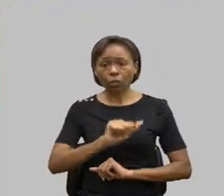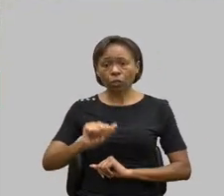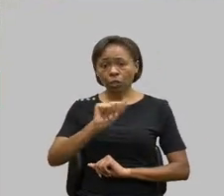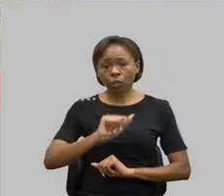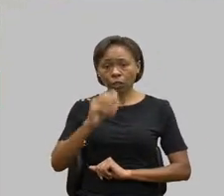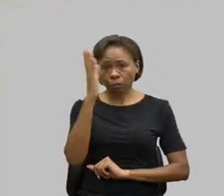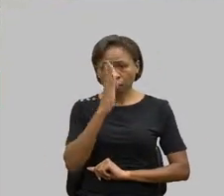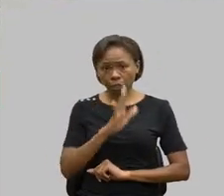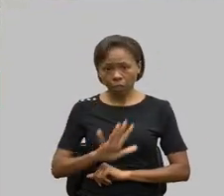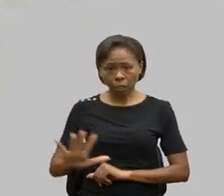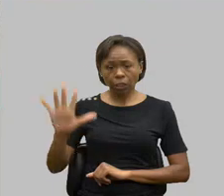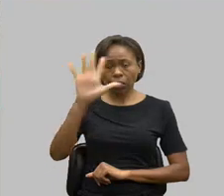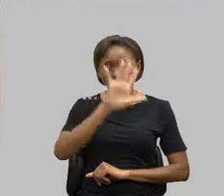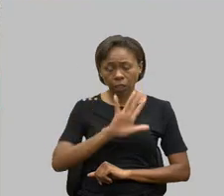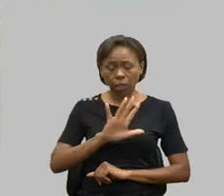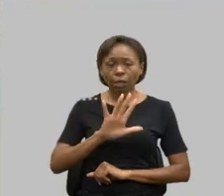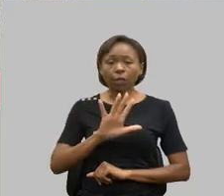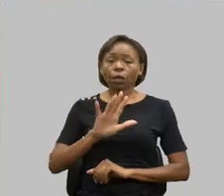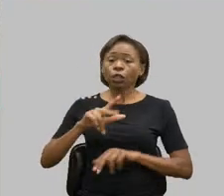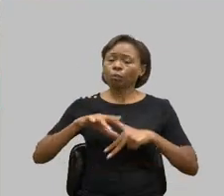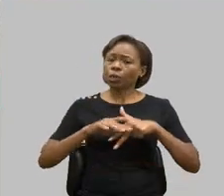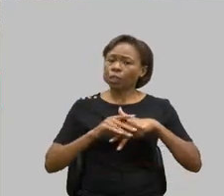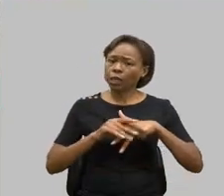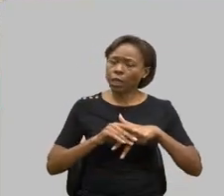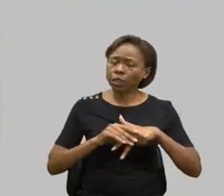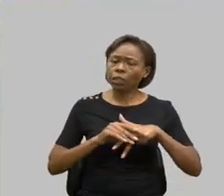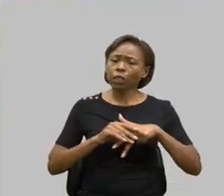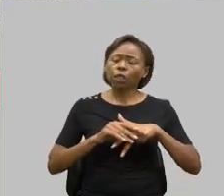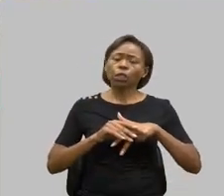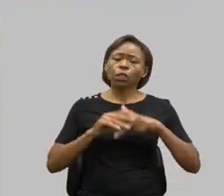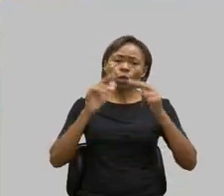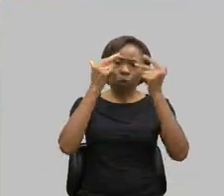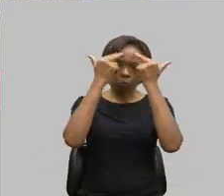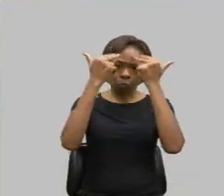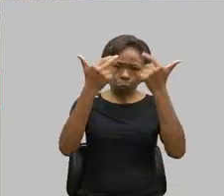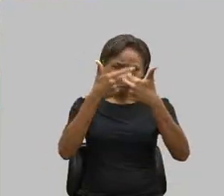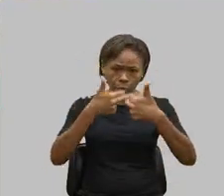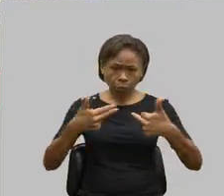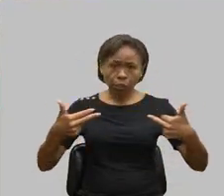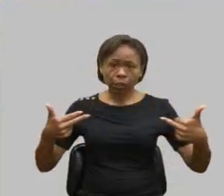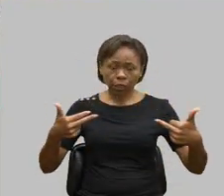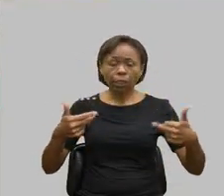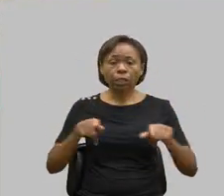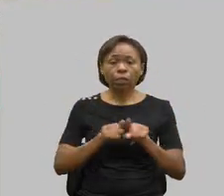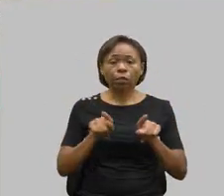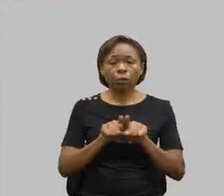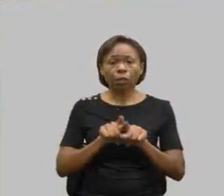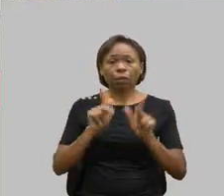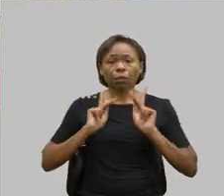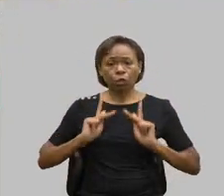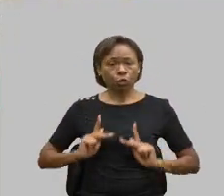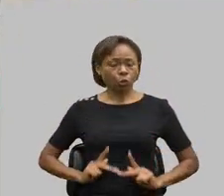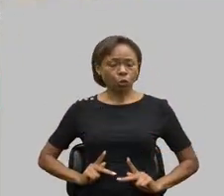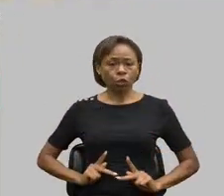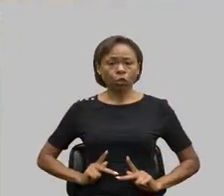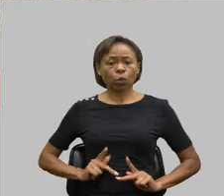com Neuromielite Óptica e Doenças do Seu Espectro pelos 10 anos de sua fundação.